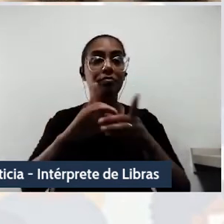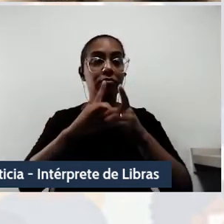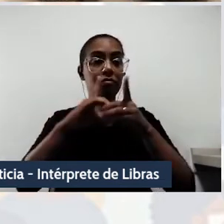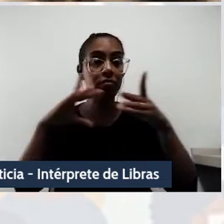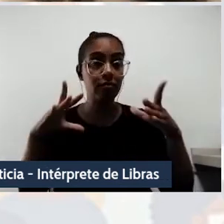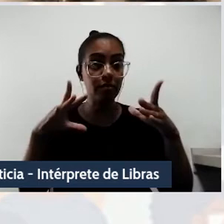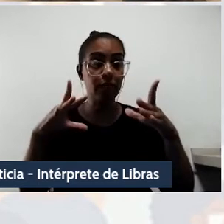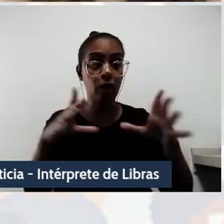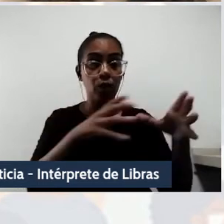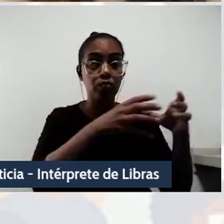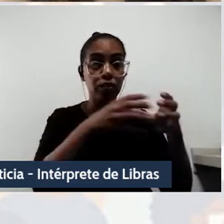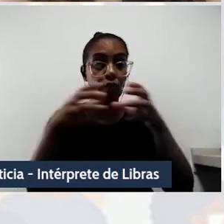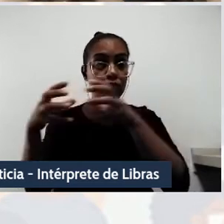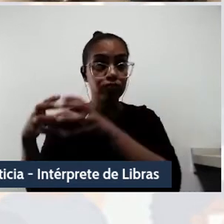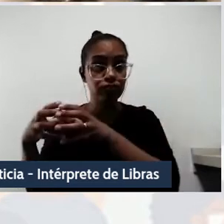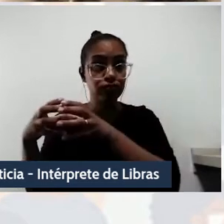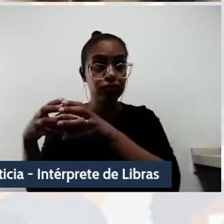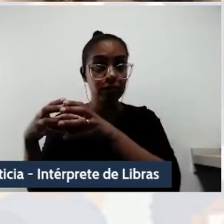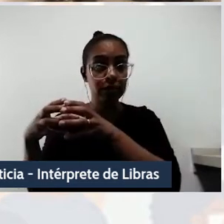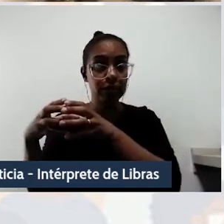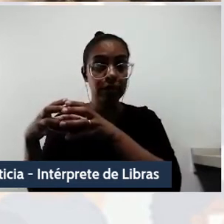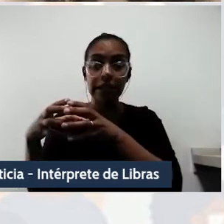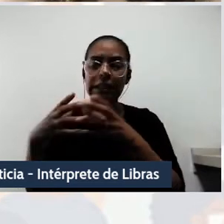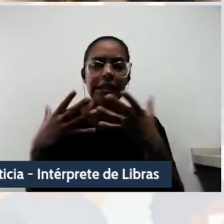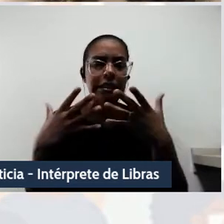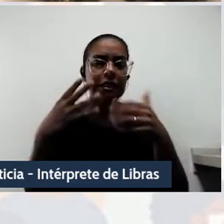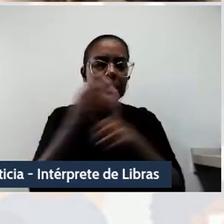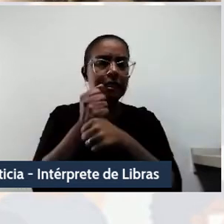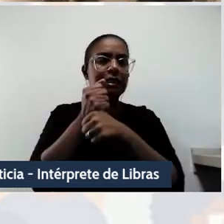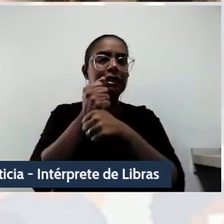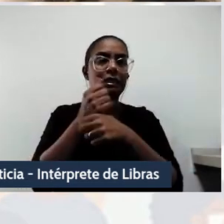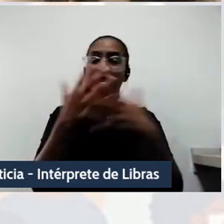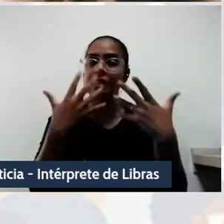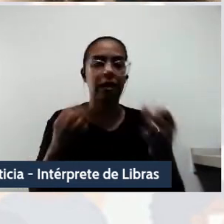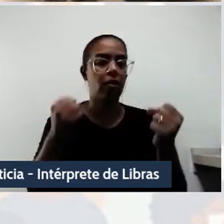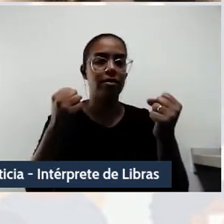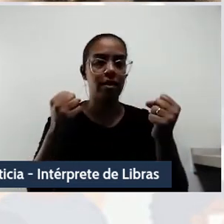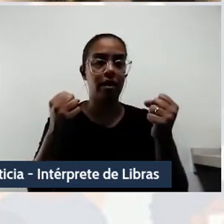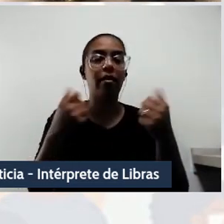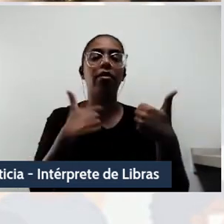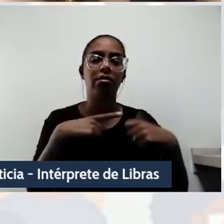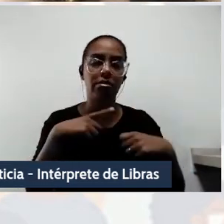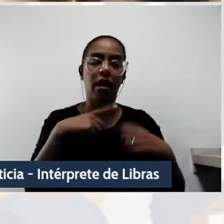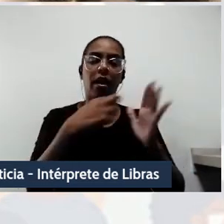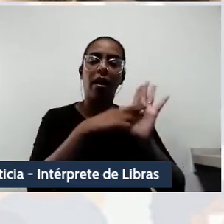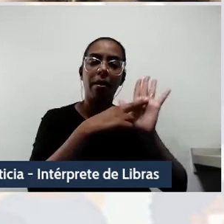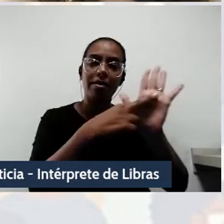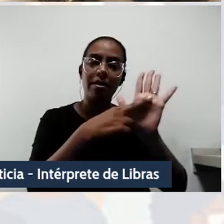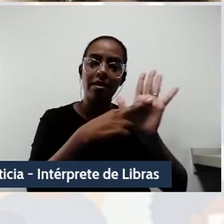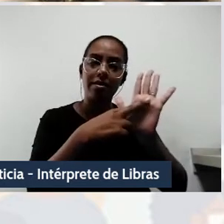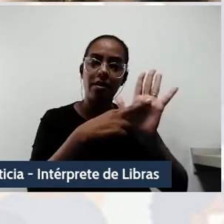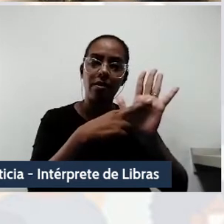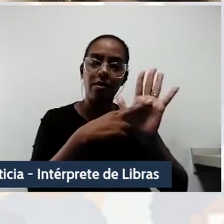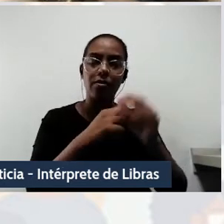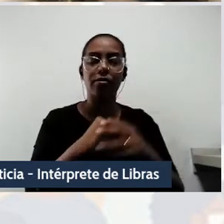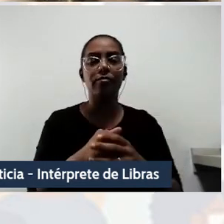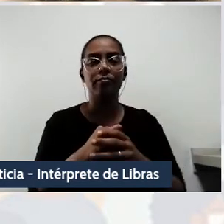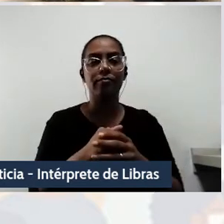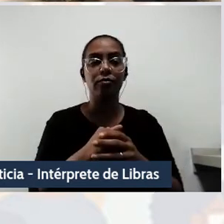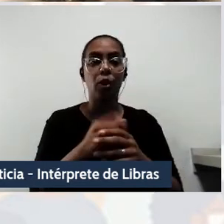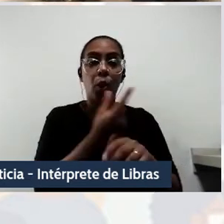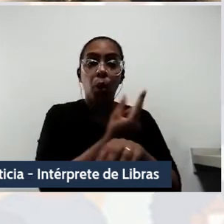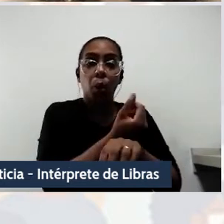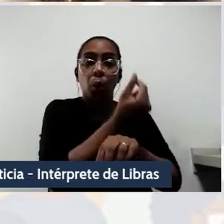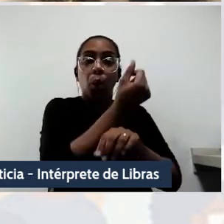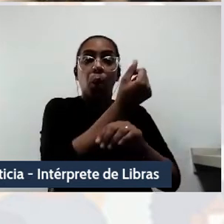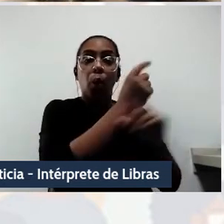grupos e lutas anticoloniais teriam representação, as elites seriam minoria e o alto governo passaria a ser uma